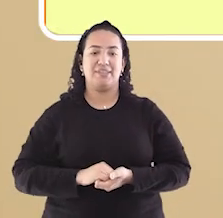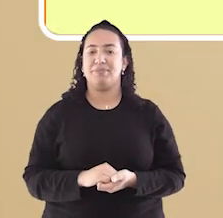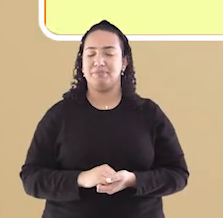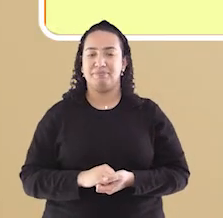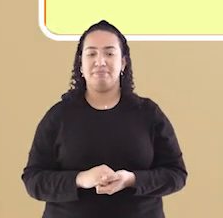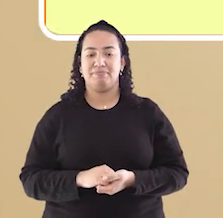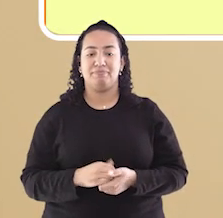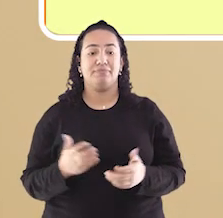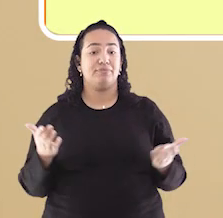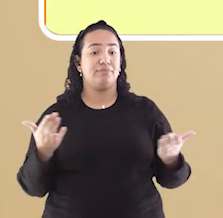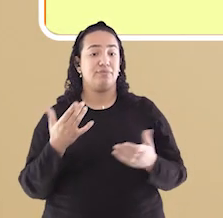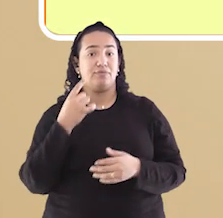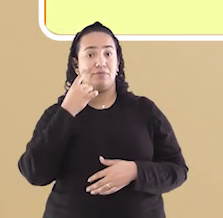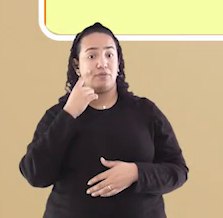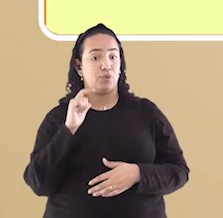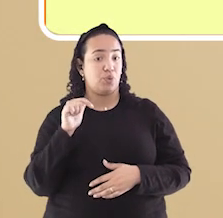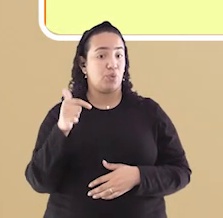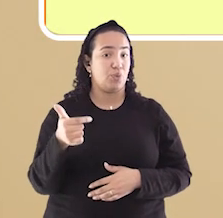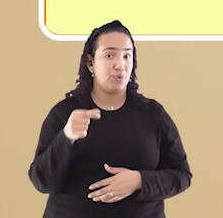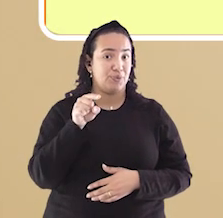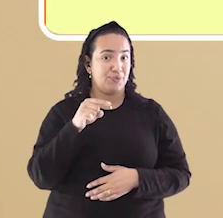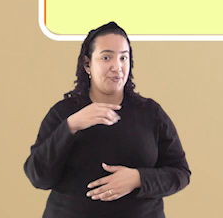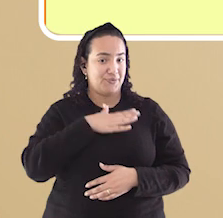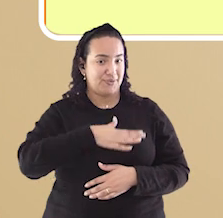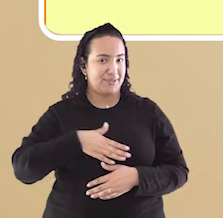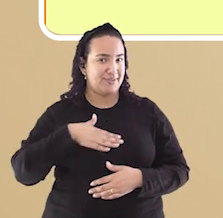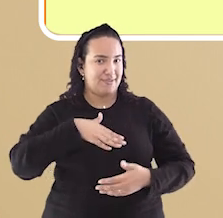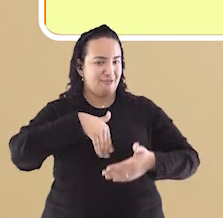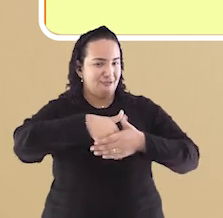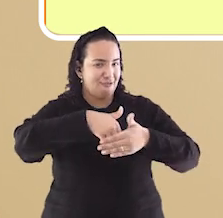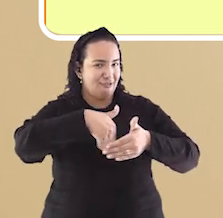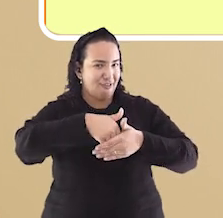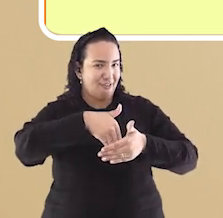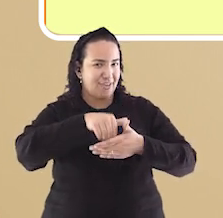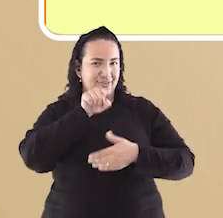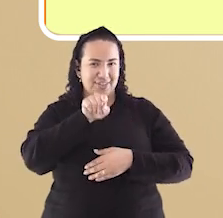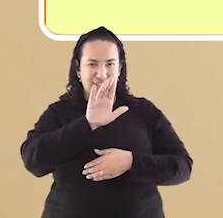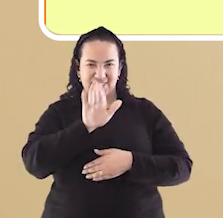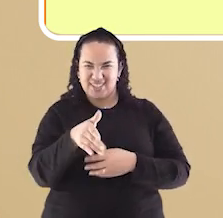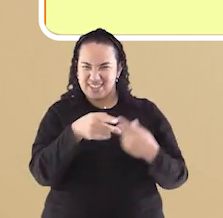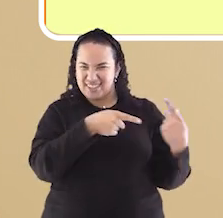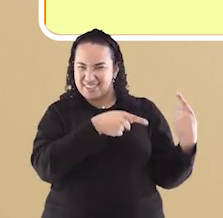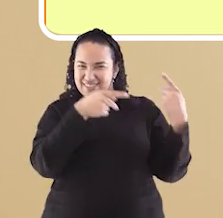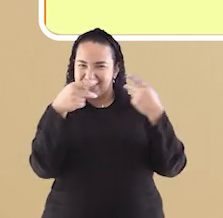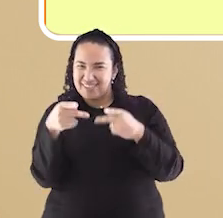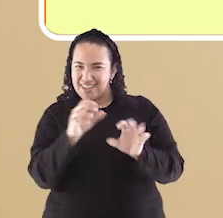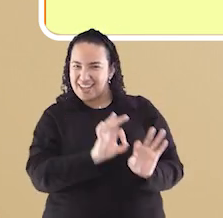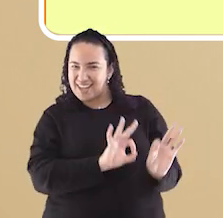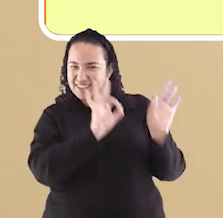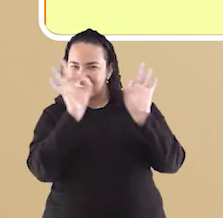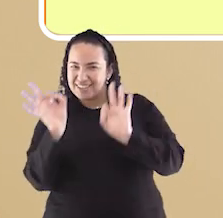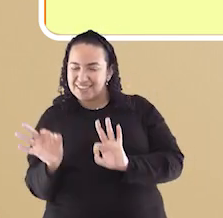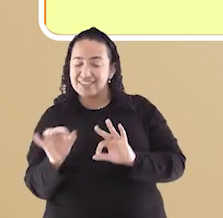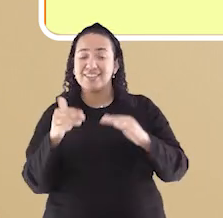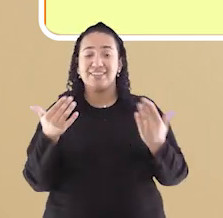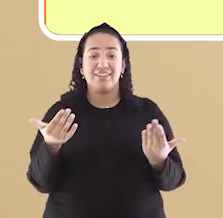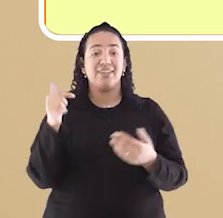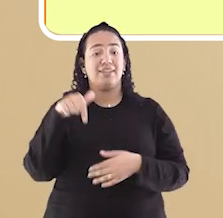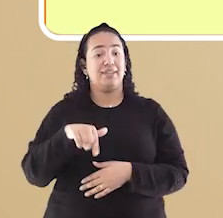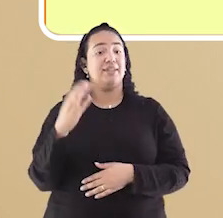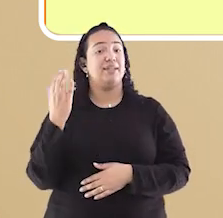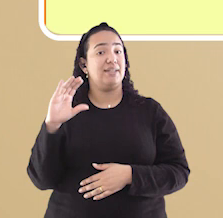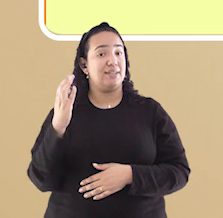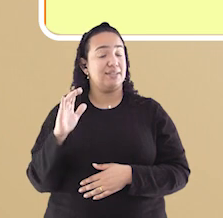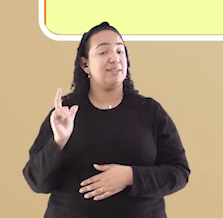Vamos ver outro local agora? Você gosta de futebol? Já foi ao estádio assistir algum jogo? Em Cariacica